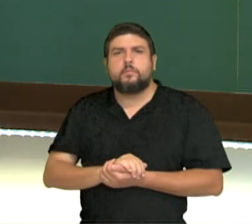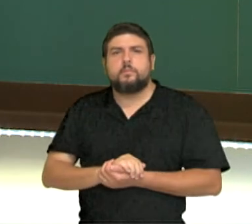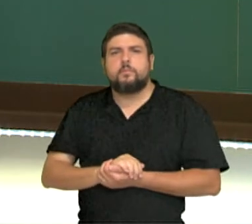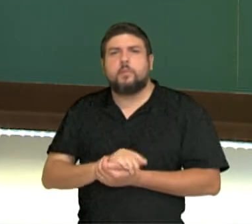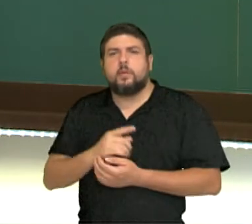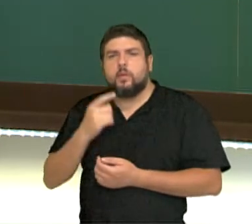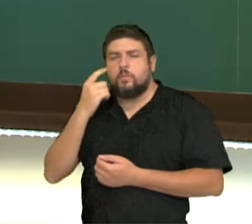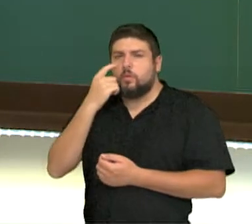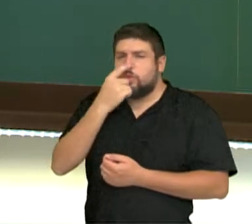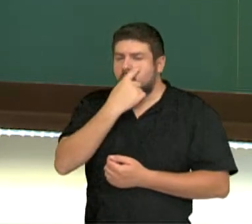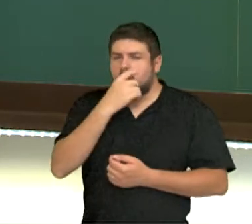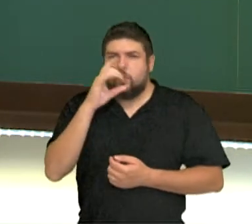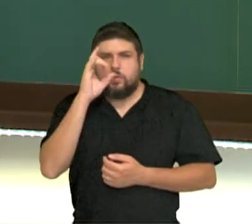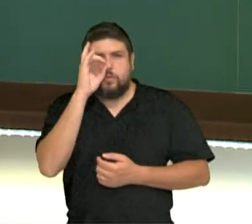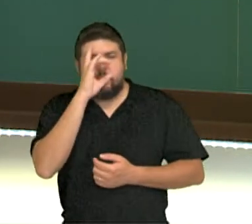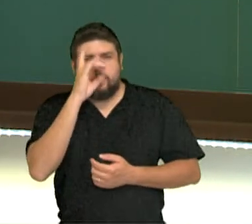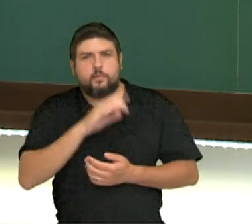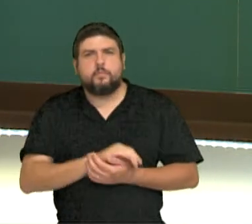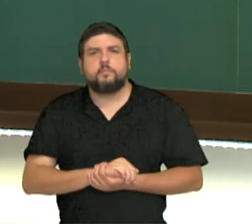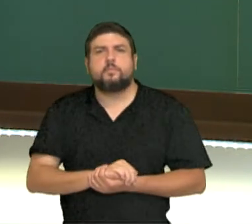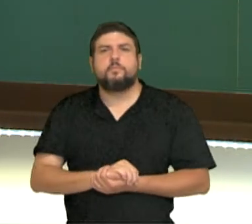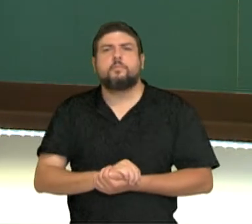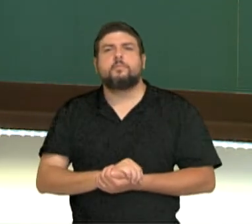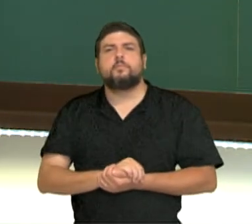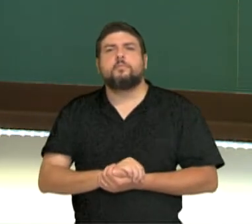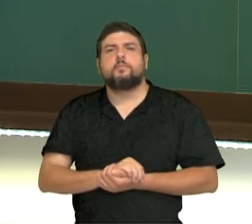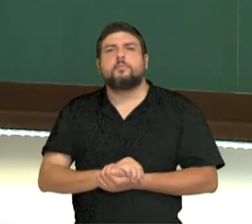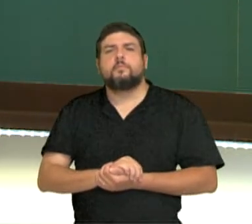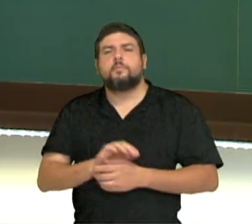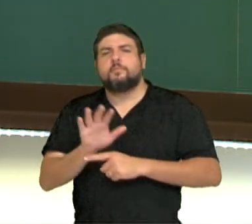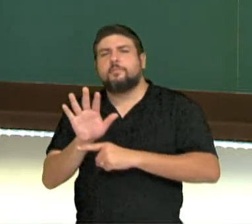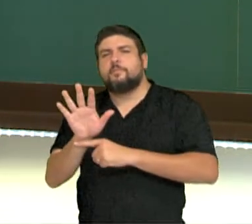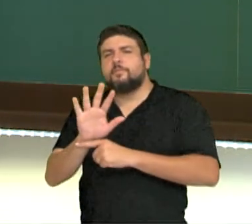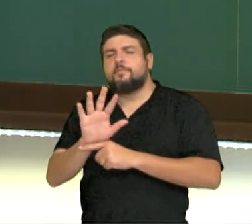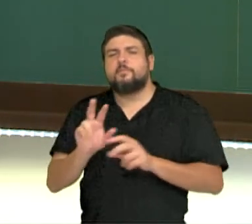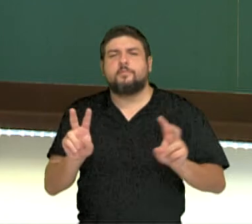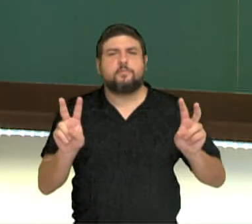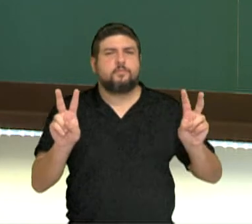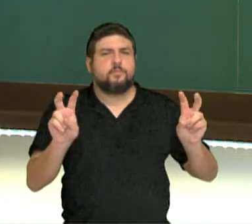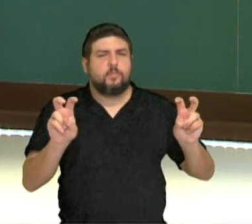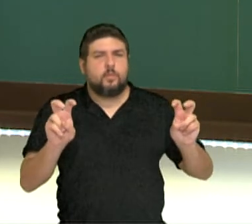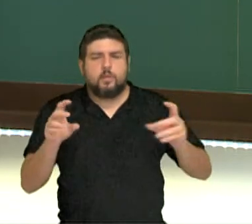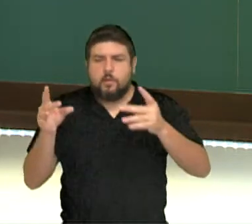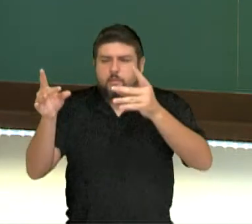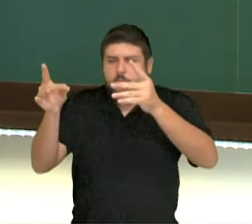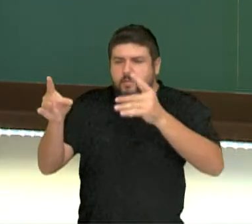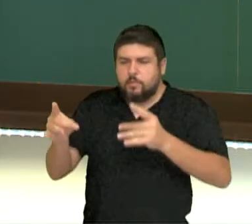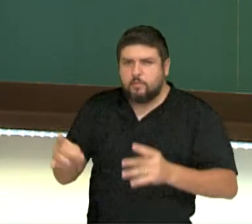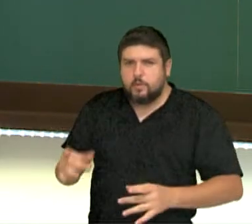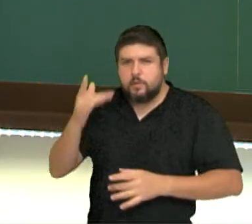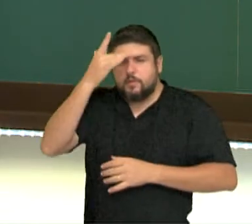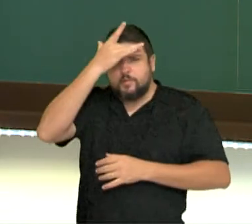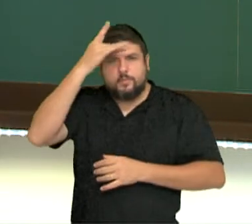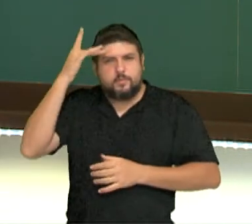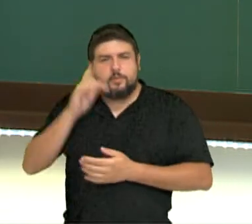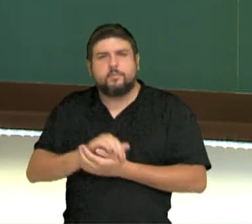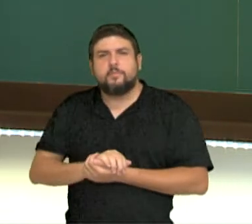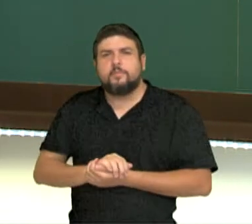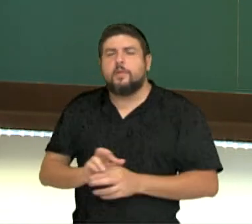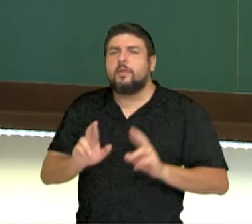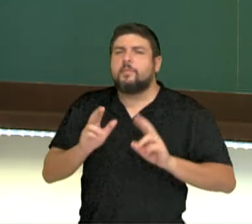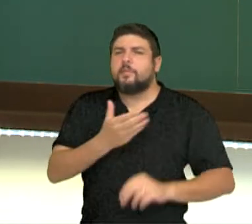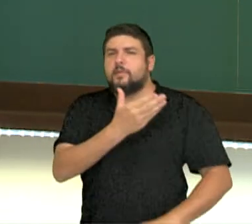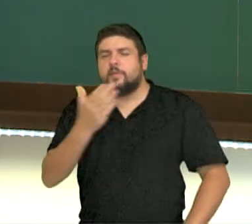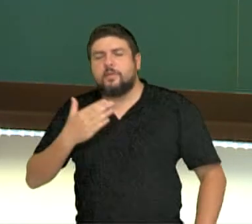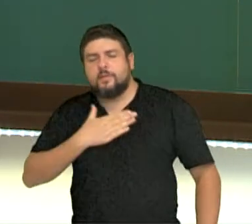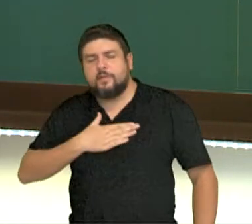ojos verdes. Minha mãe e eu temos os olhos verdes. Neste vídeo, nós falamos sobre a descrição física das pessoas. Eu